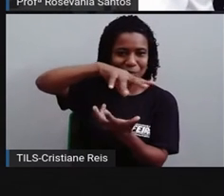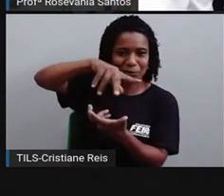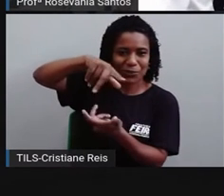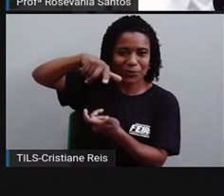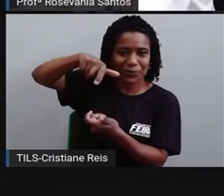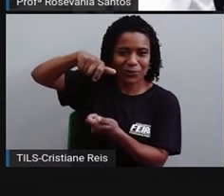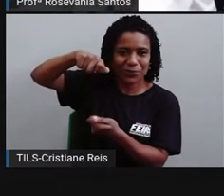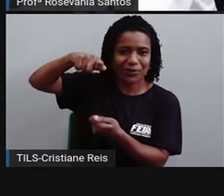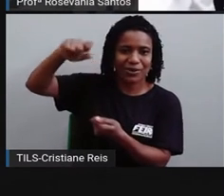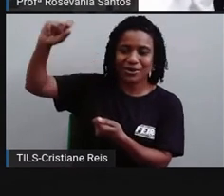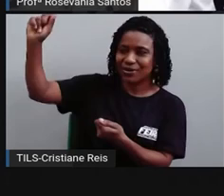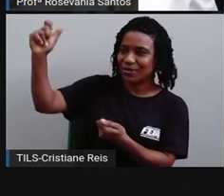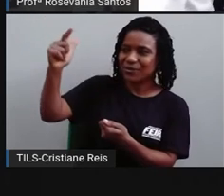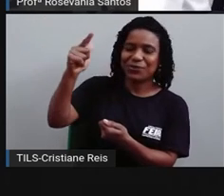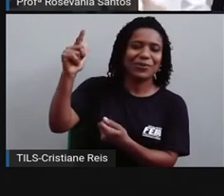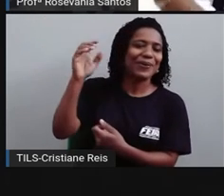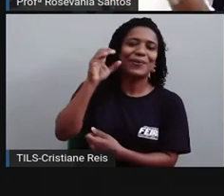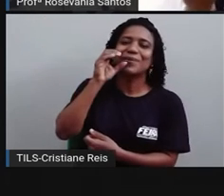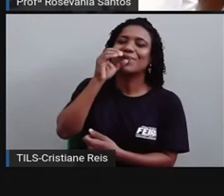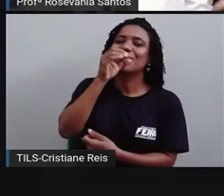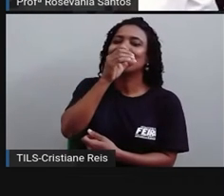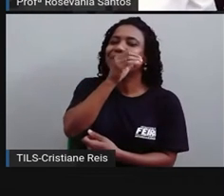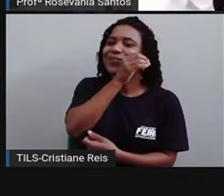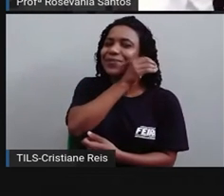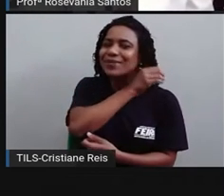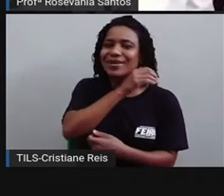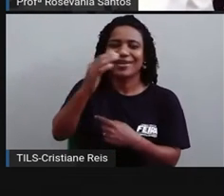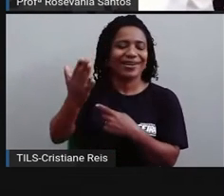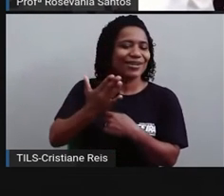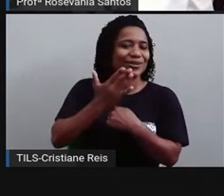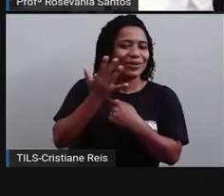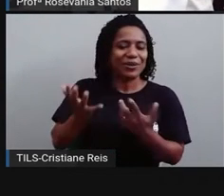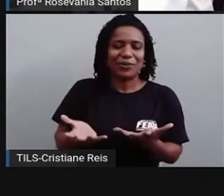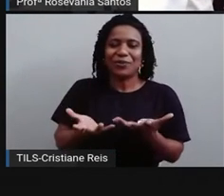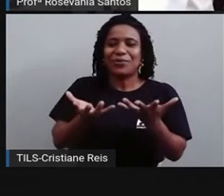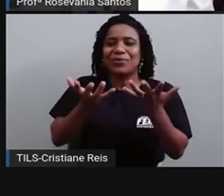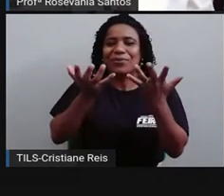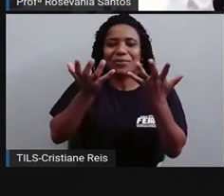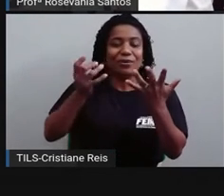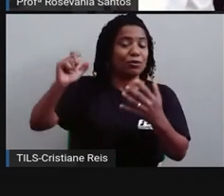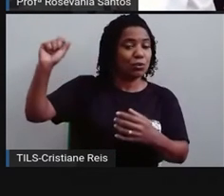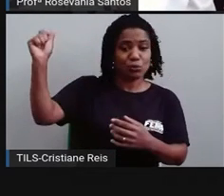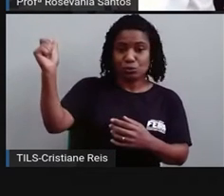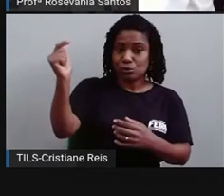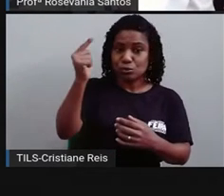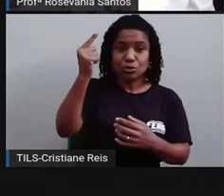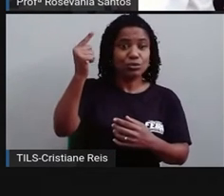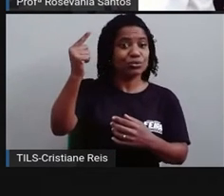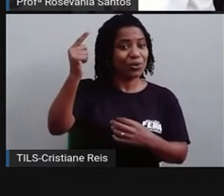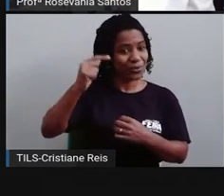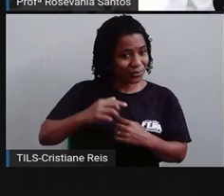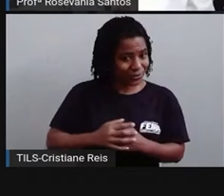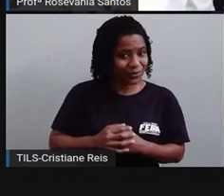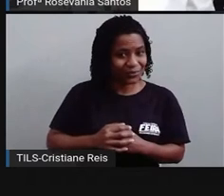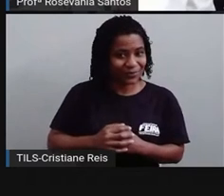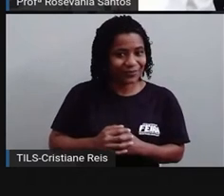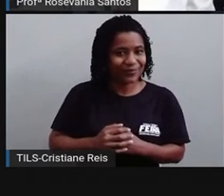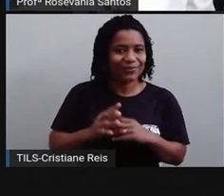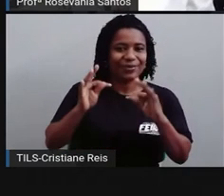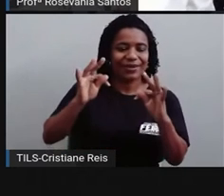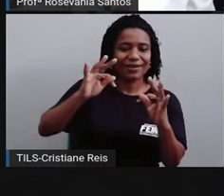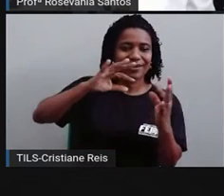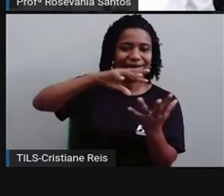nos ilumina, que nos aquece, que proporciona, tem a vida, né, o Sol. Caminho esse que realiza em órbita